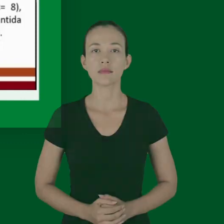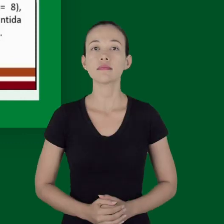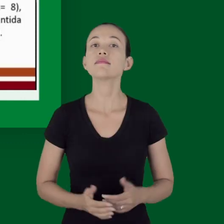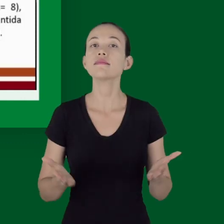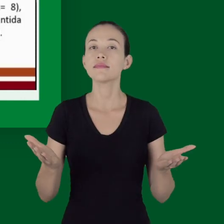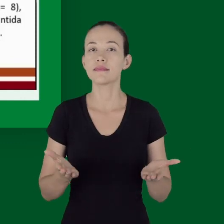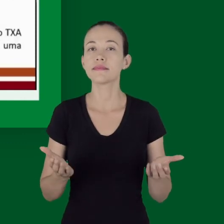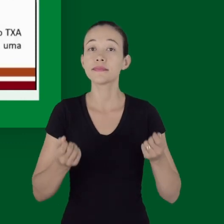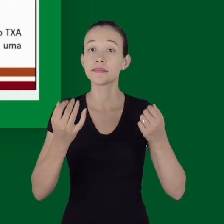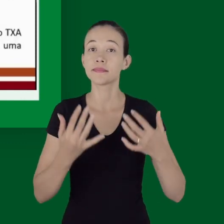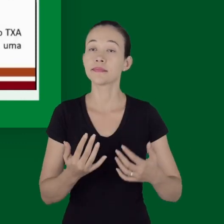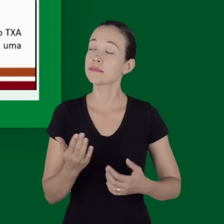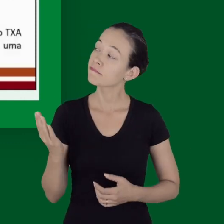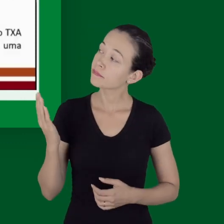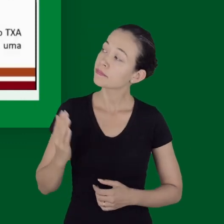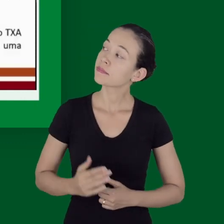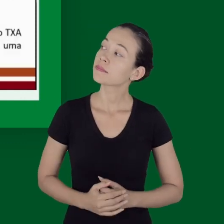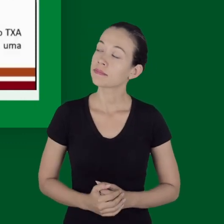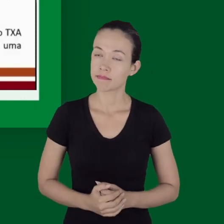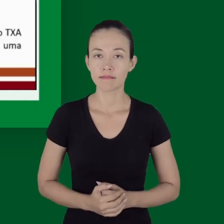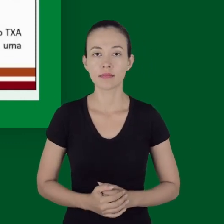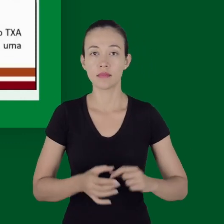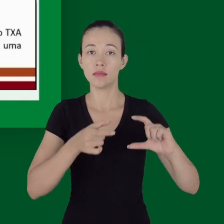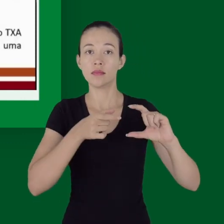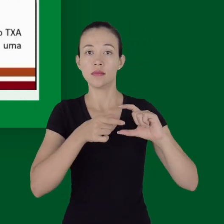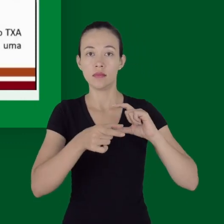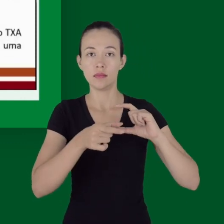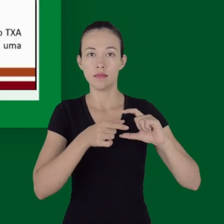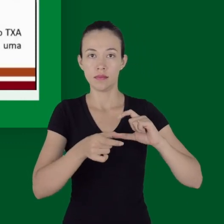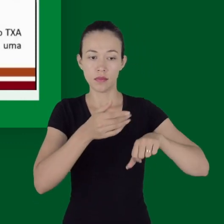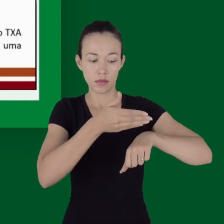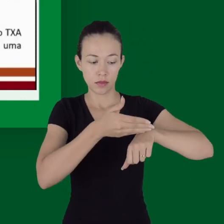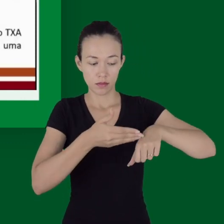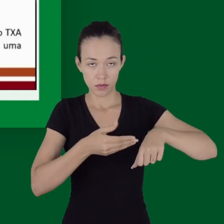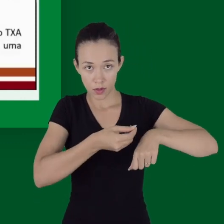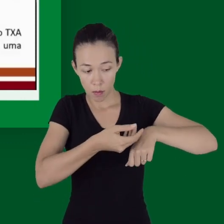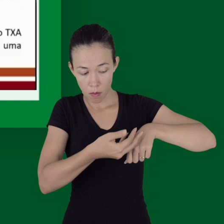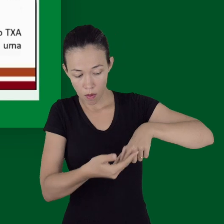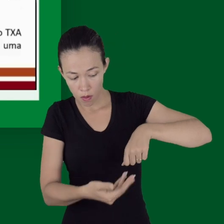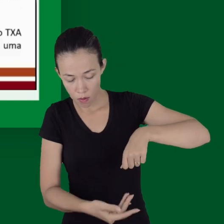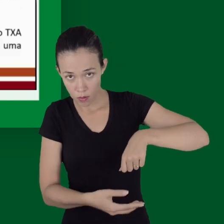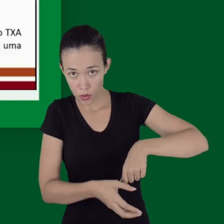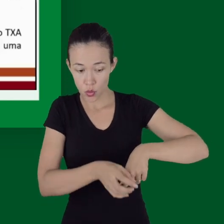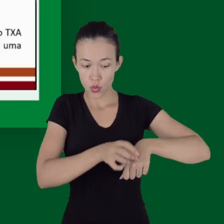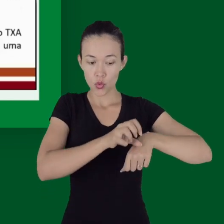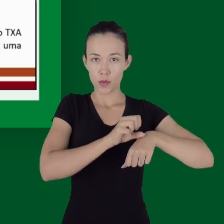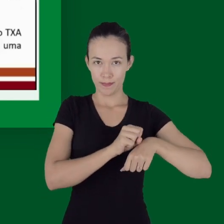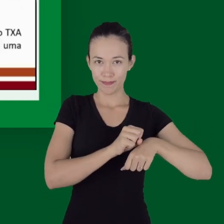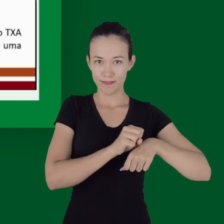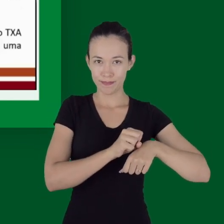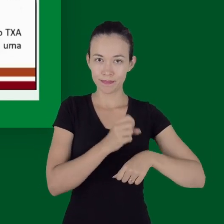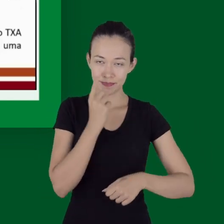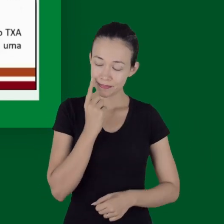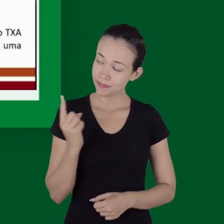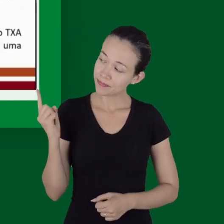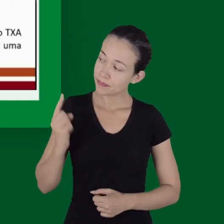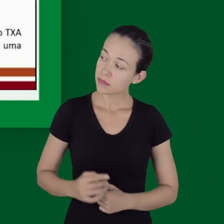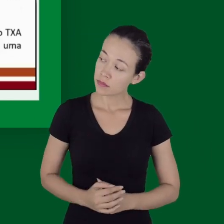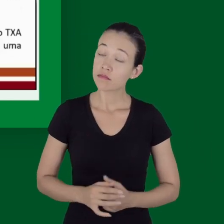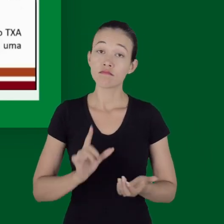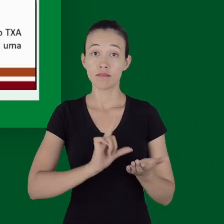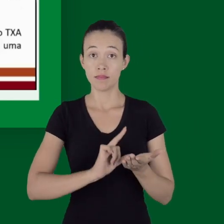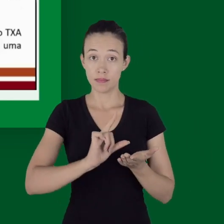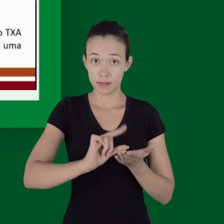do uso de agentes antifibrinolíticos né esse mesmo guideline ele recomenda o uso do ácido